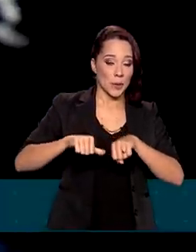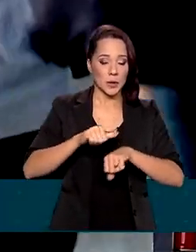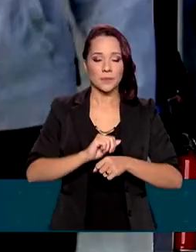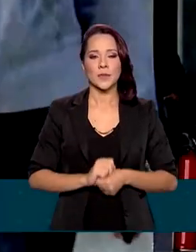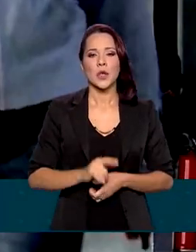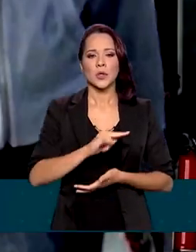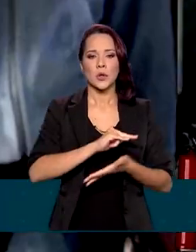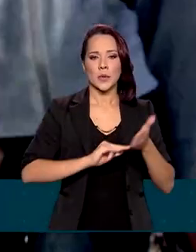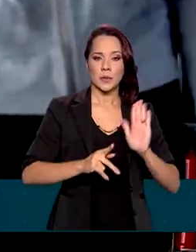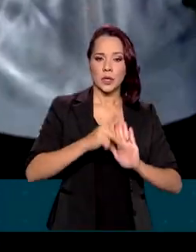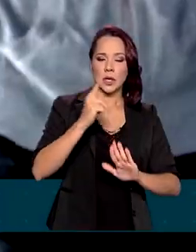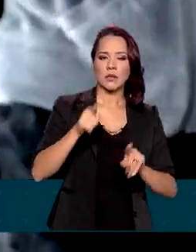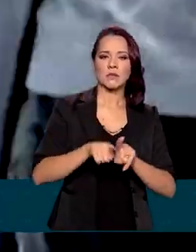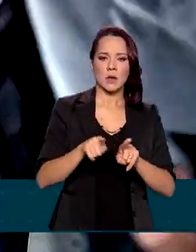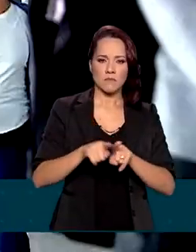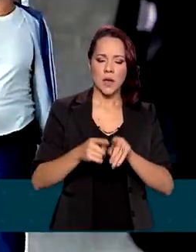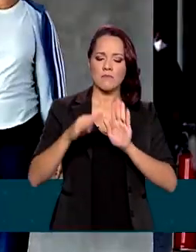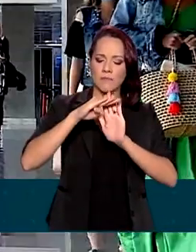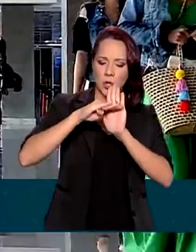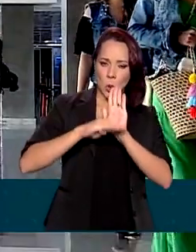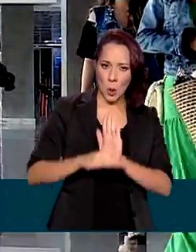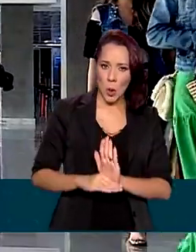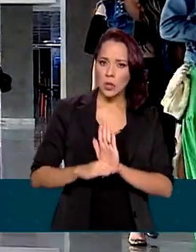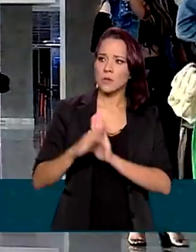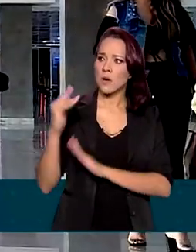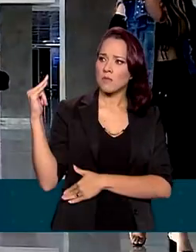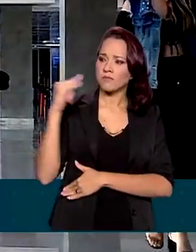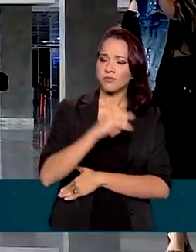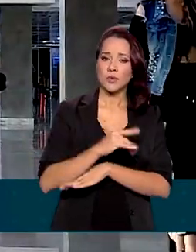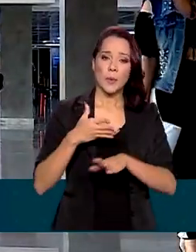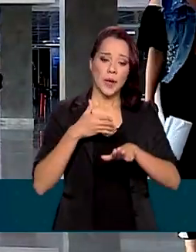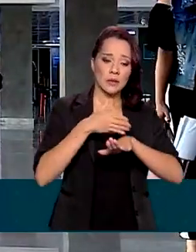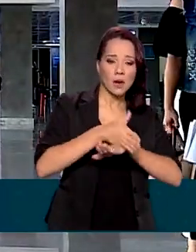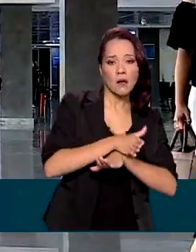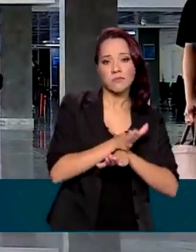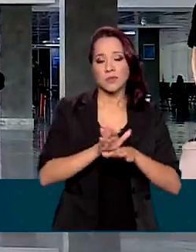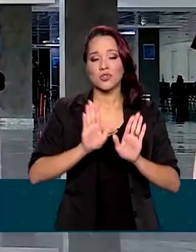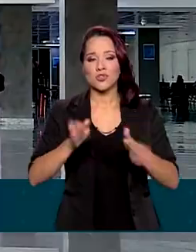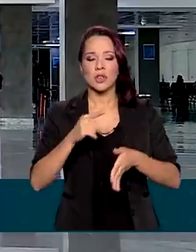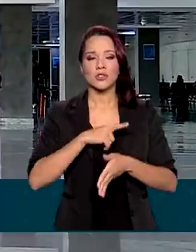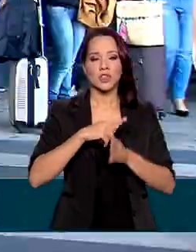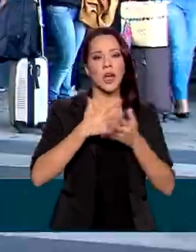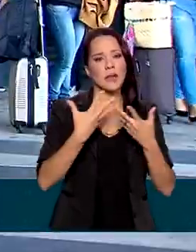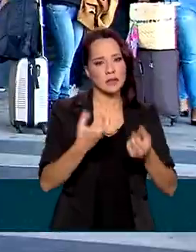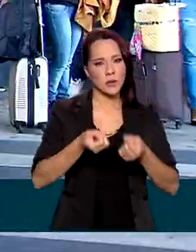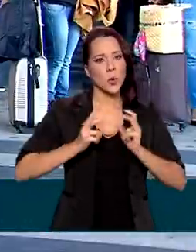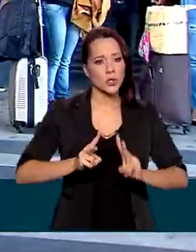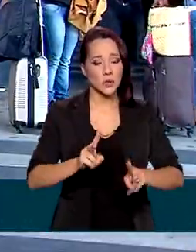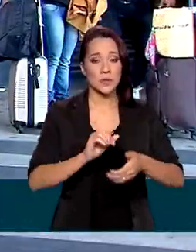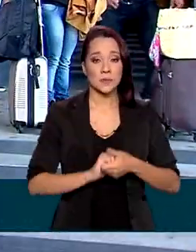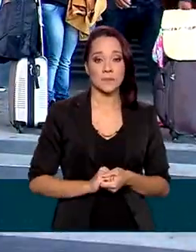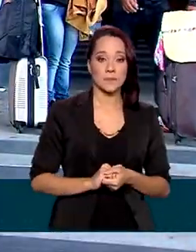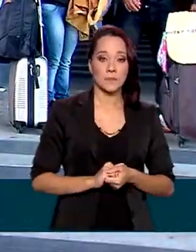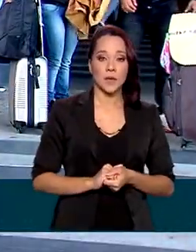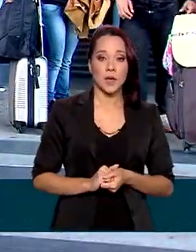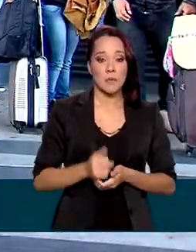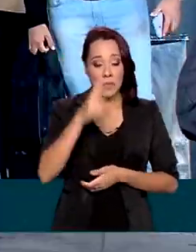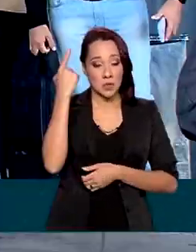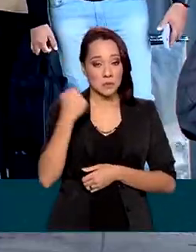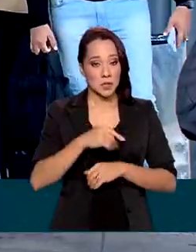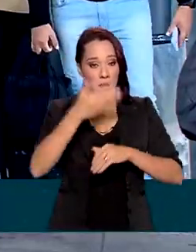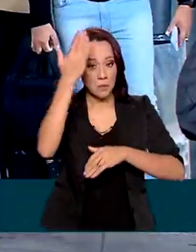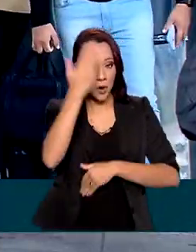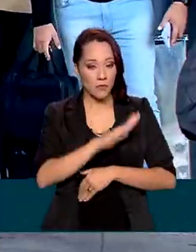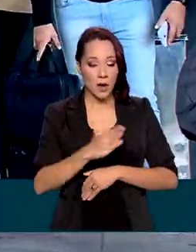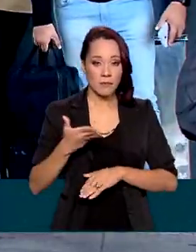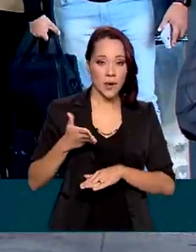portaria também reforça protocolos aéreos, embarques aéreos que já eram adotados e continuam válidos. Viajantes devem apresentar